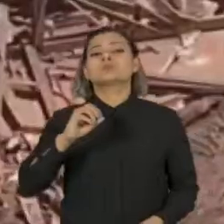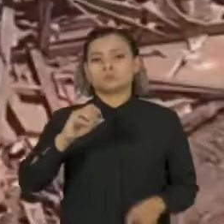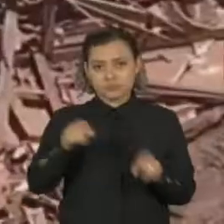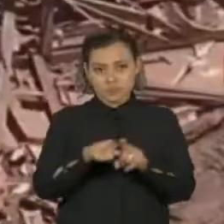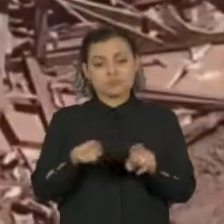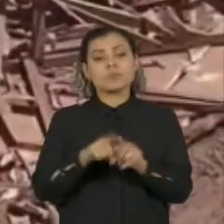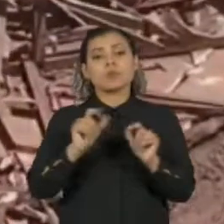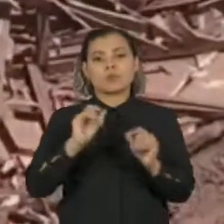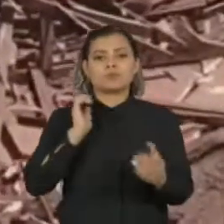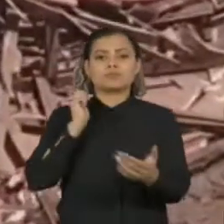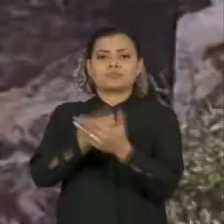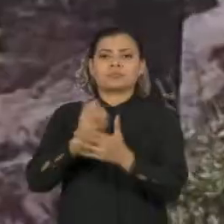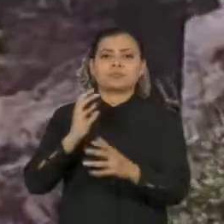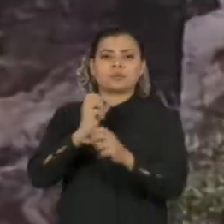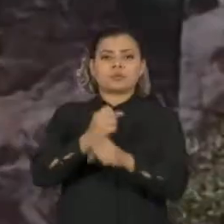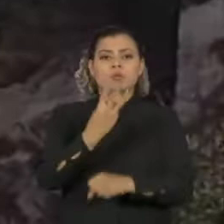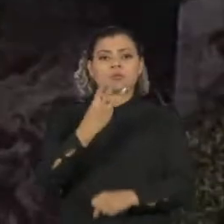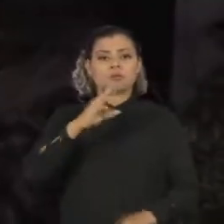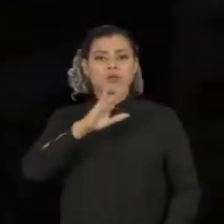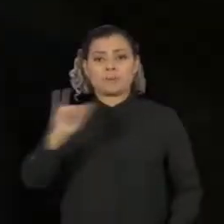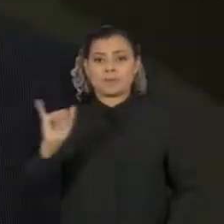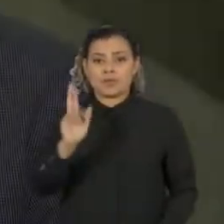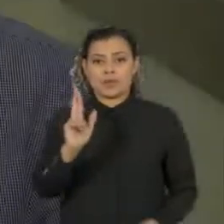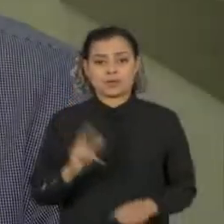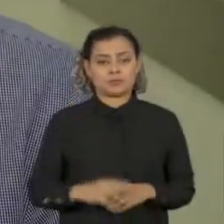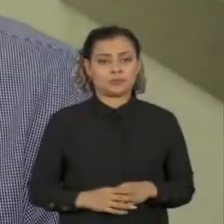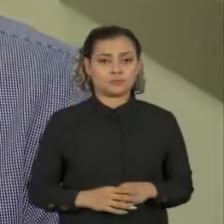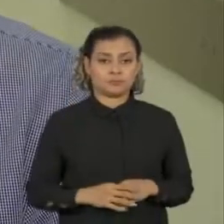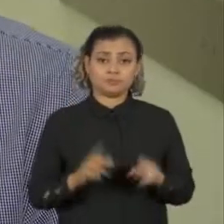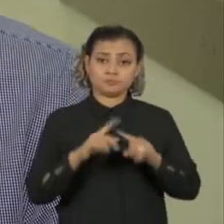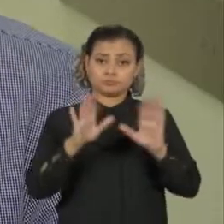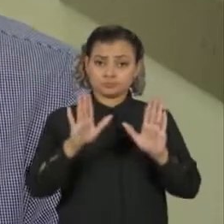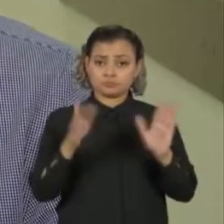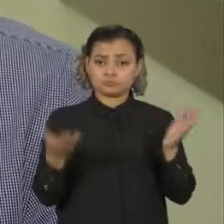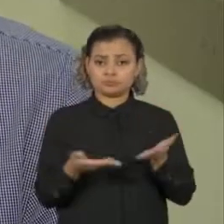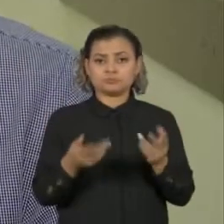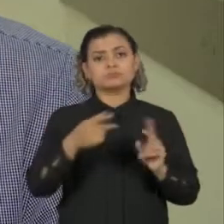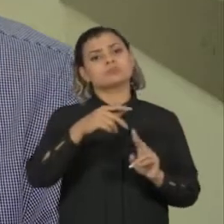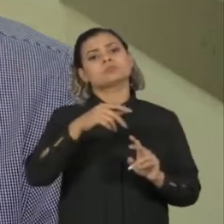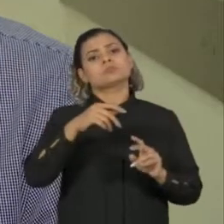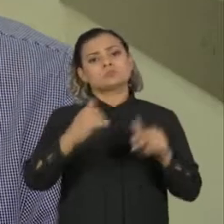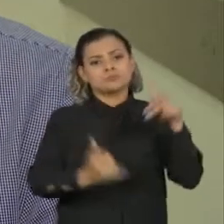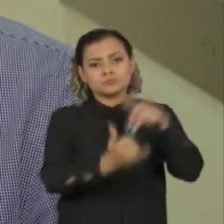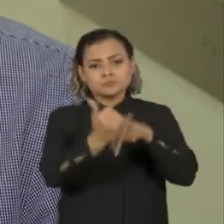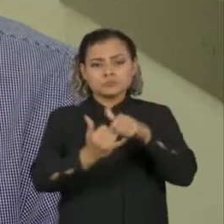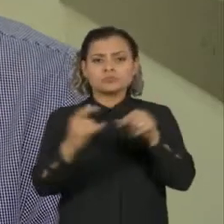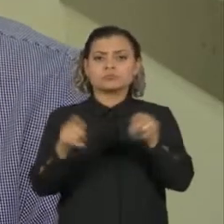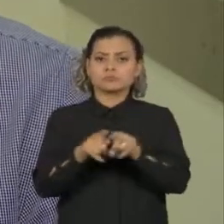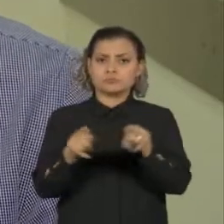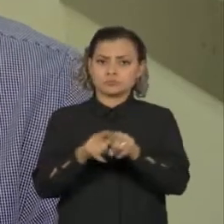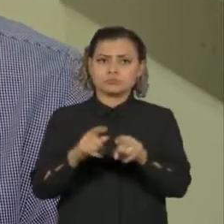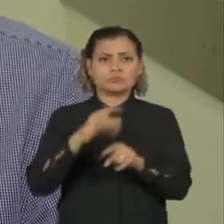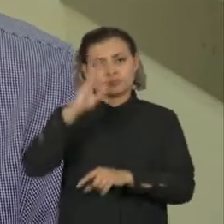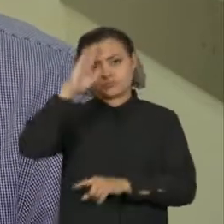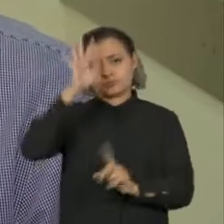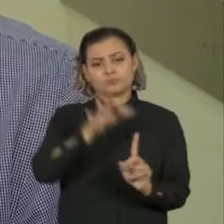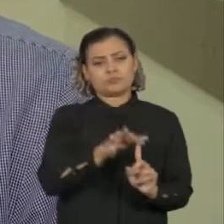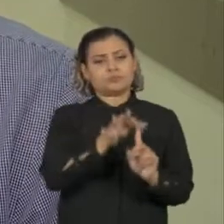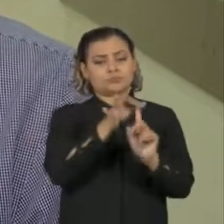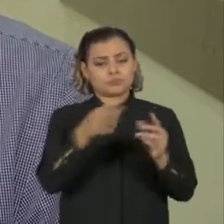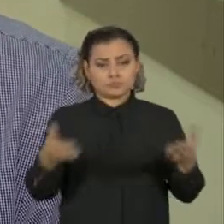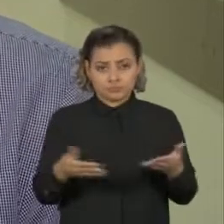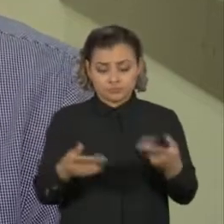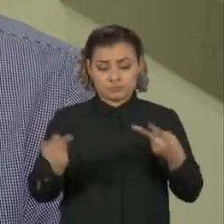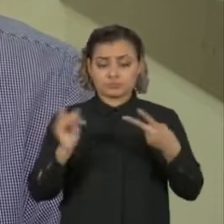somando quase 3 bilhões de reais. O acolhimento às famílias das vítimas e às buscas foi a prioridade maior. A